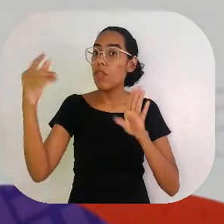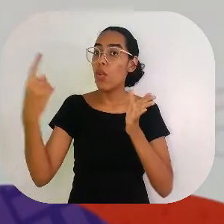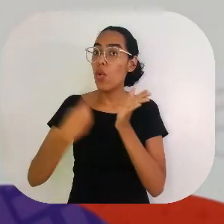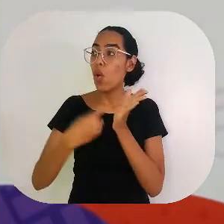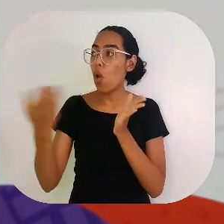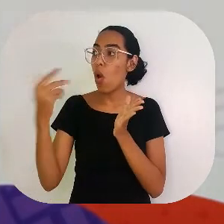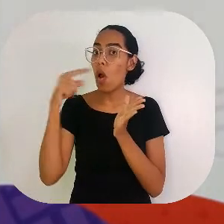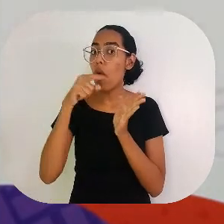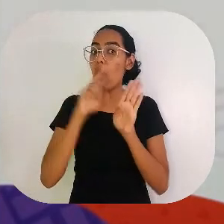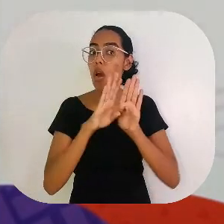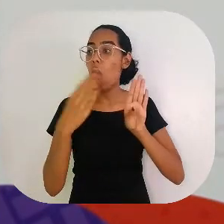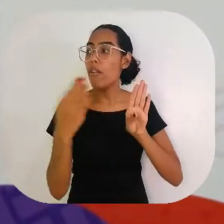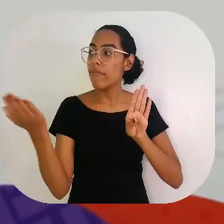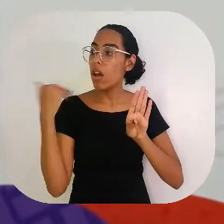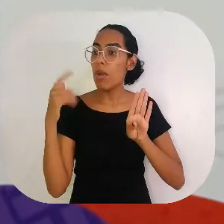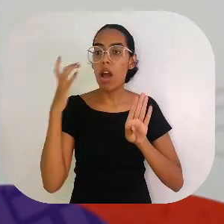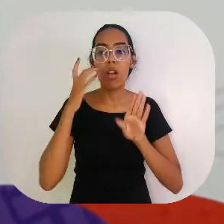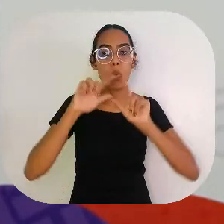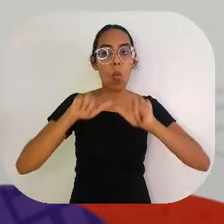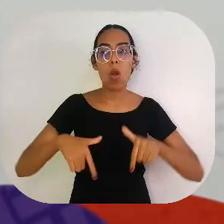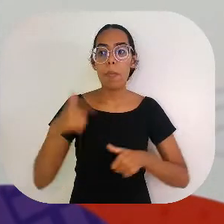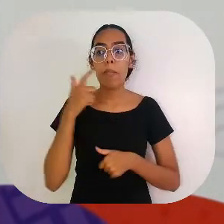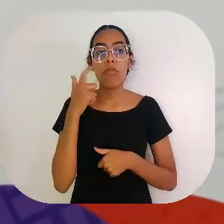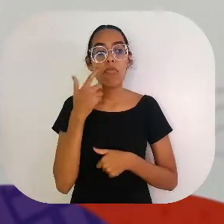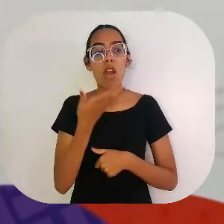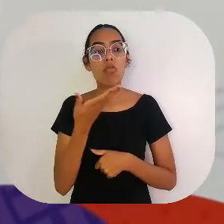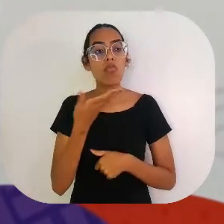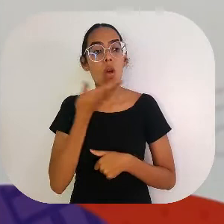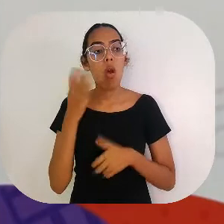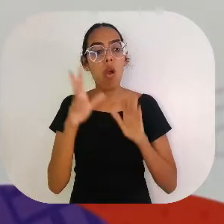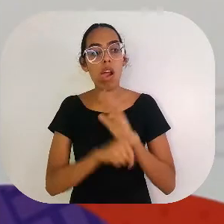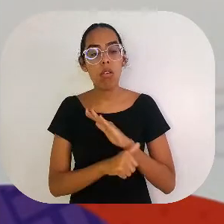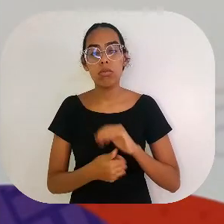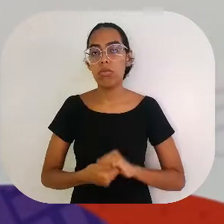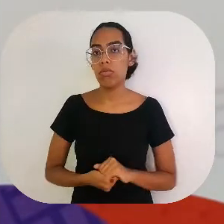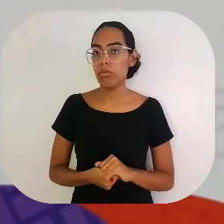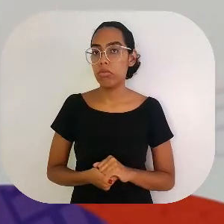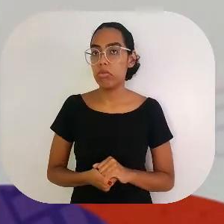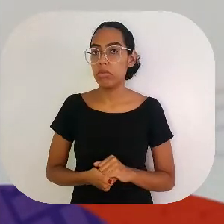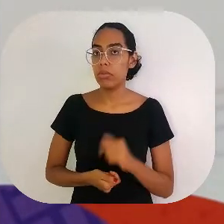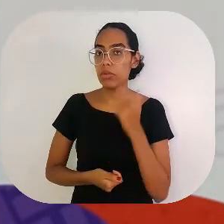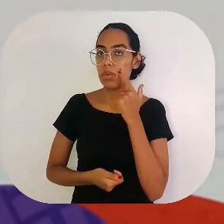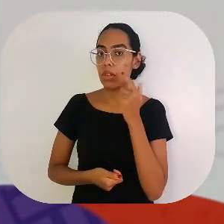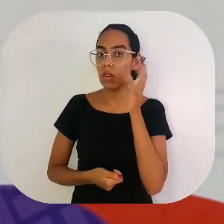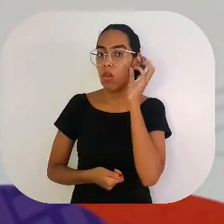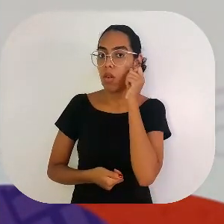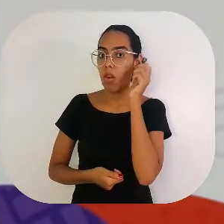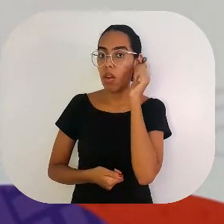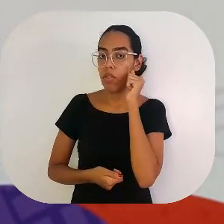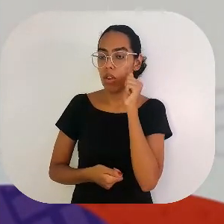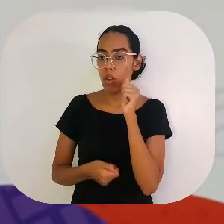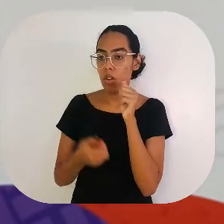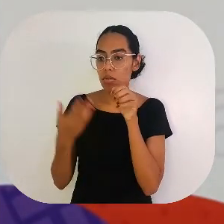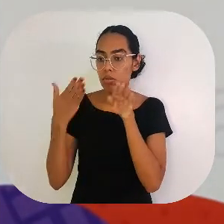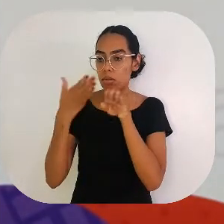viram a porta entreaberta. E um falou, ei! Olha ali, tem uma porta aberta, acho que não tem ninguém. Bora lá ver se a gente pega